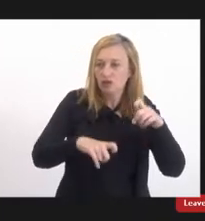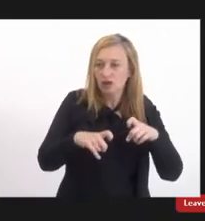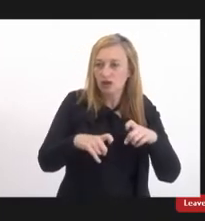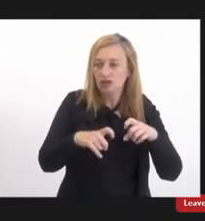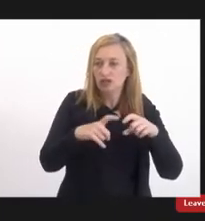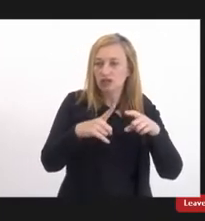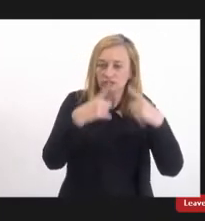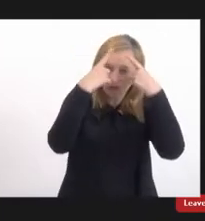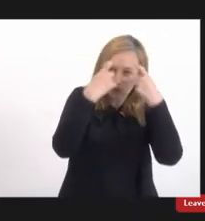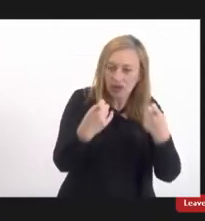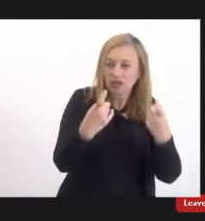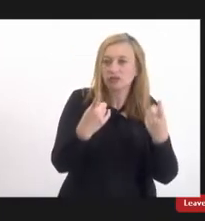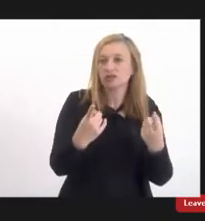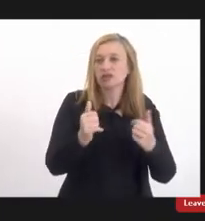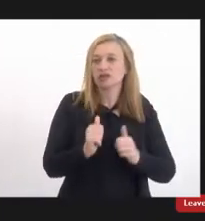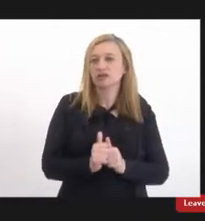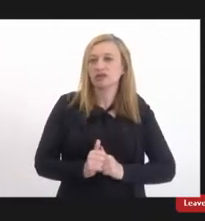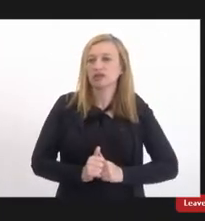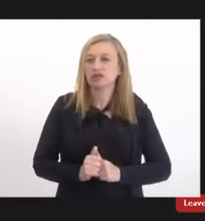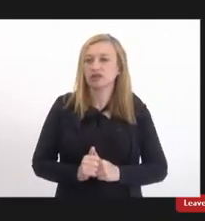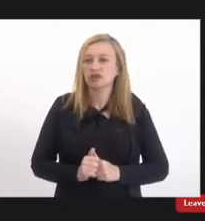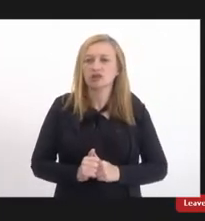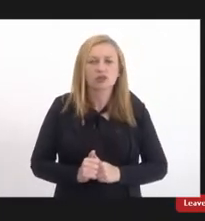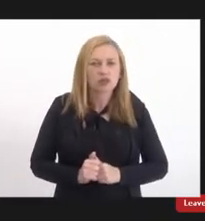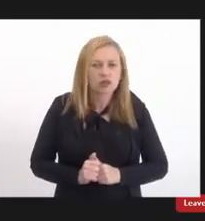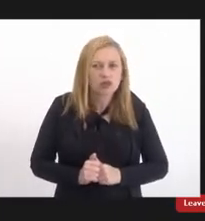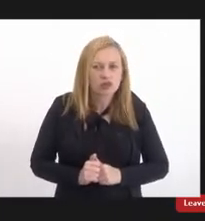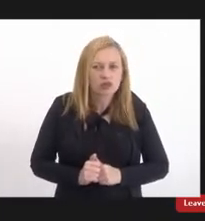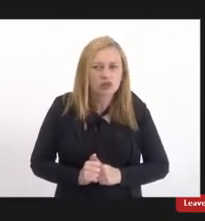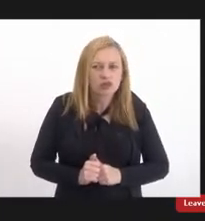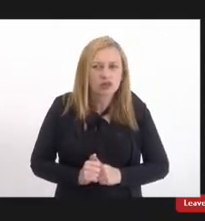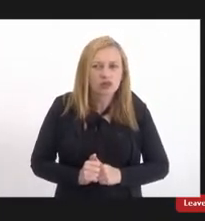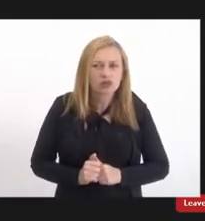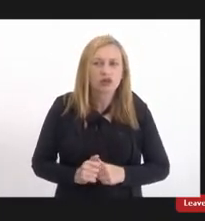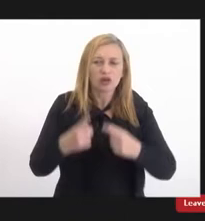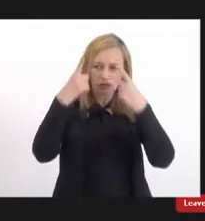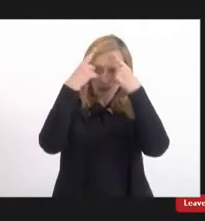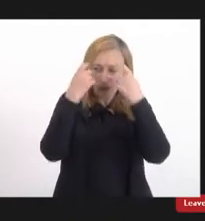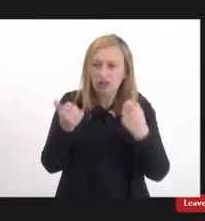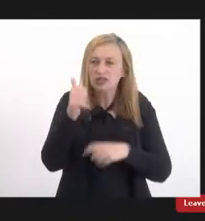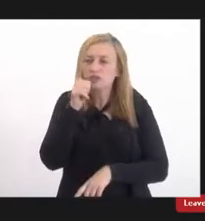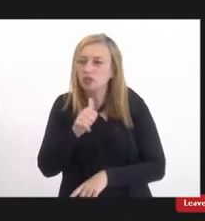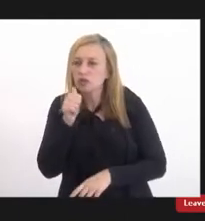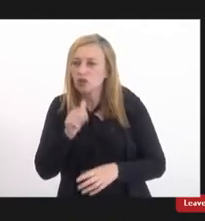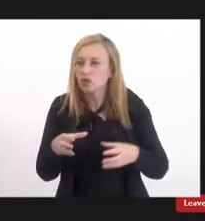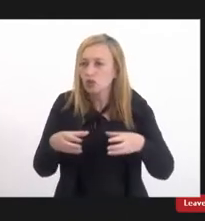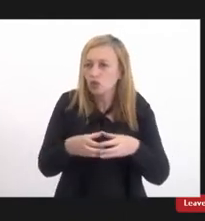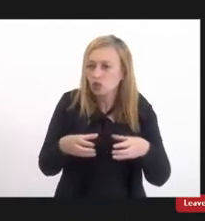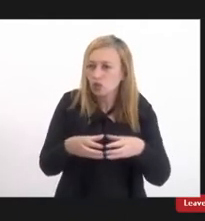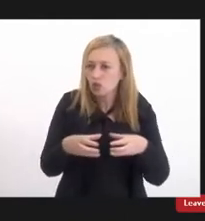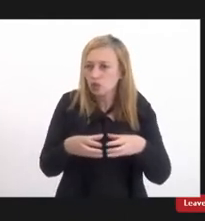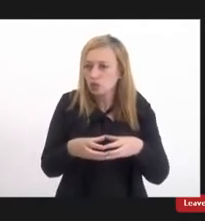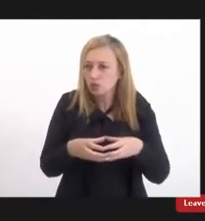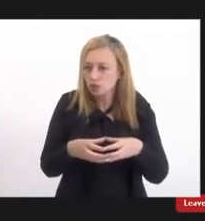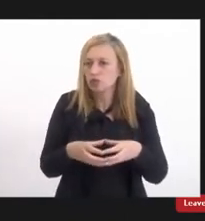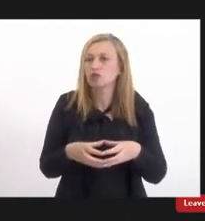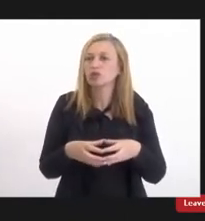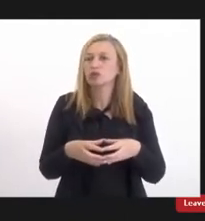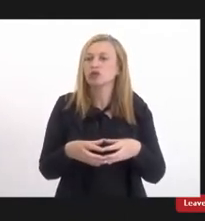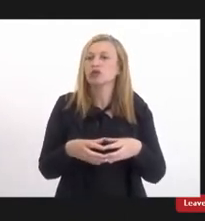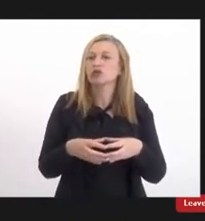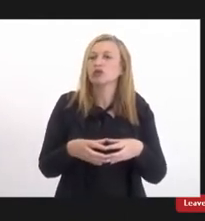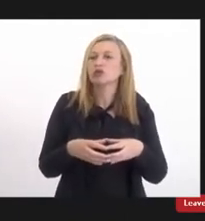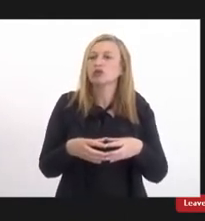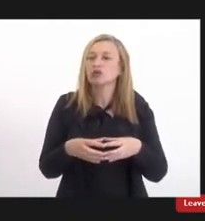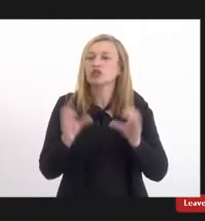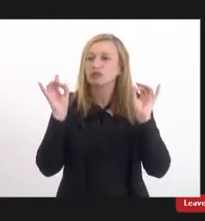contra de violência mulher equipe multidisciplinar psicólogas